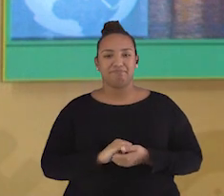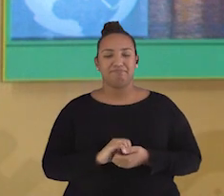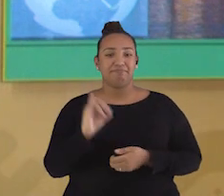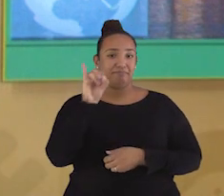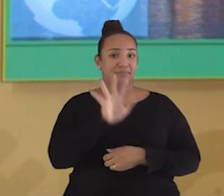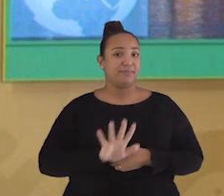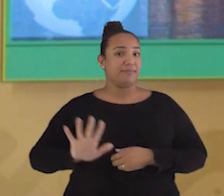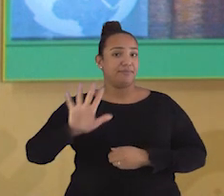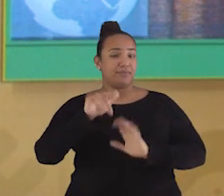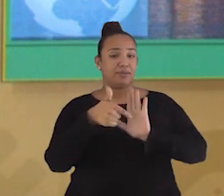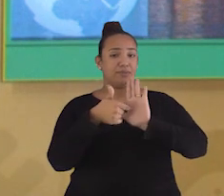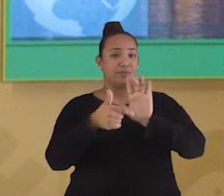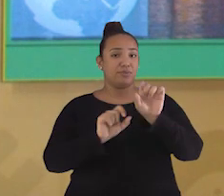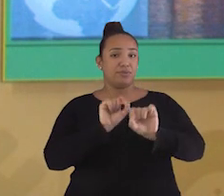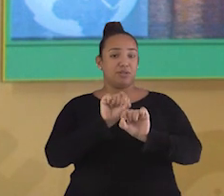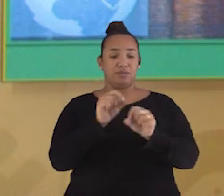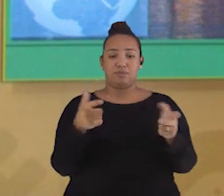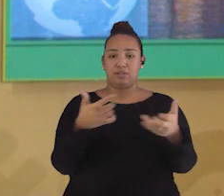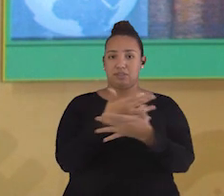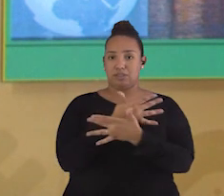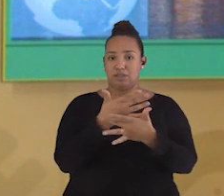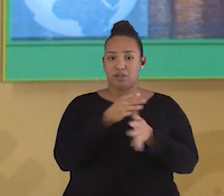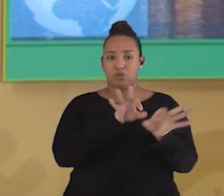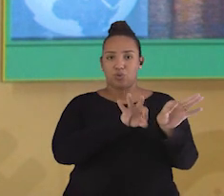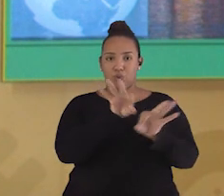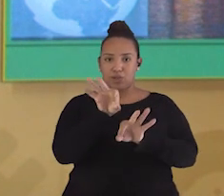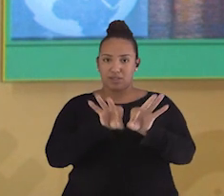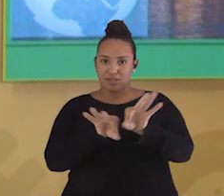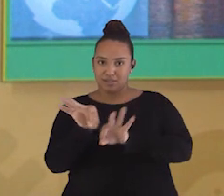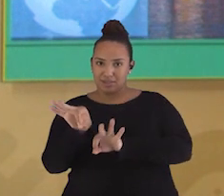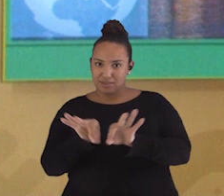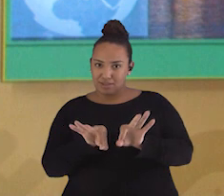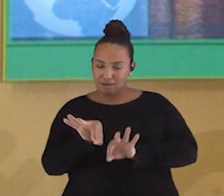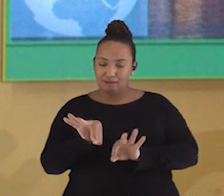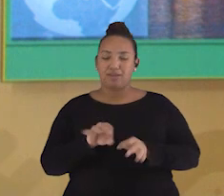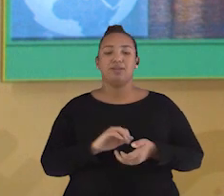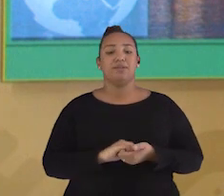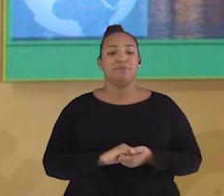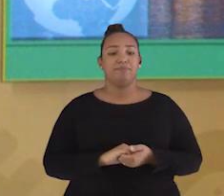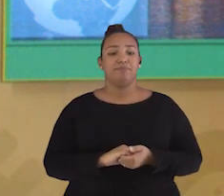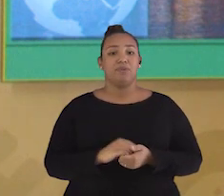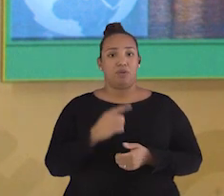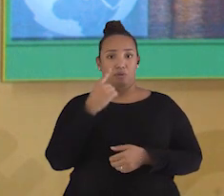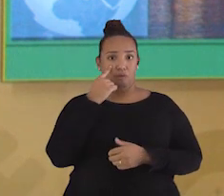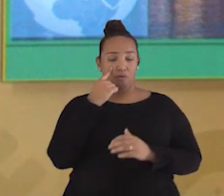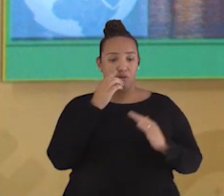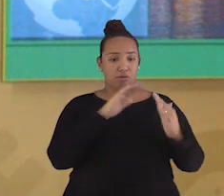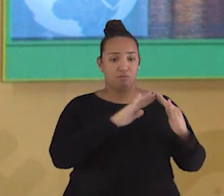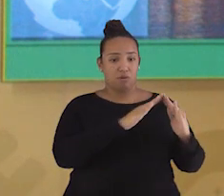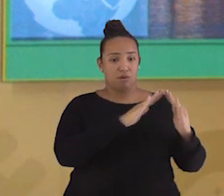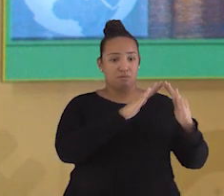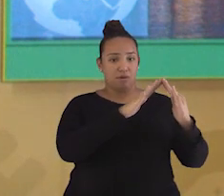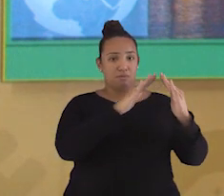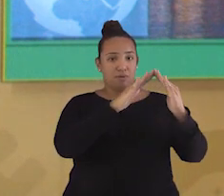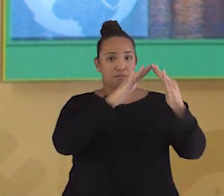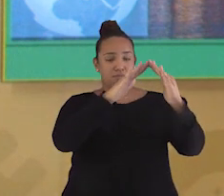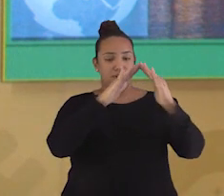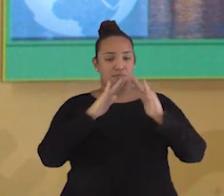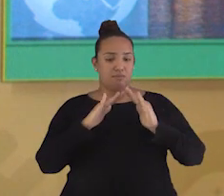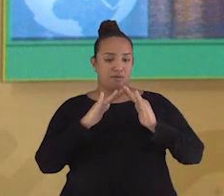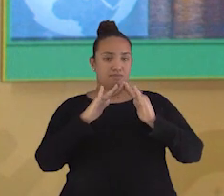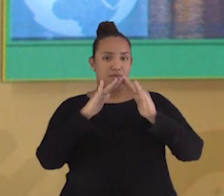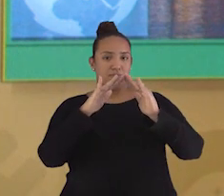imagem remete a uma cidade bem organizada, tanto que mesmo as residências construídas em altitudes